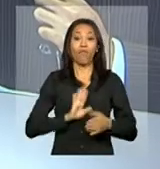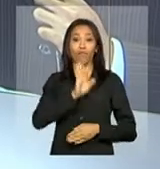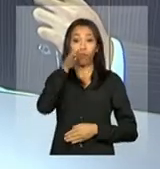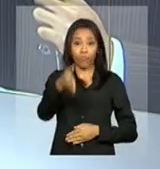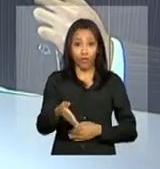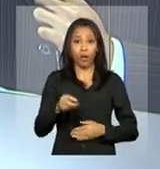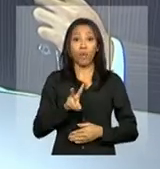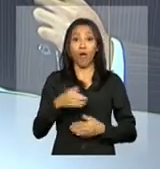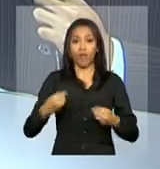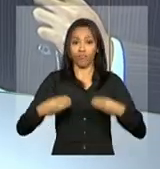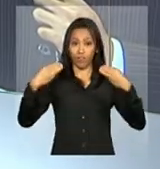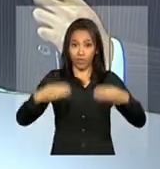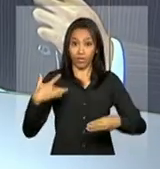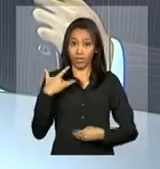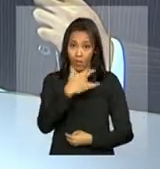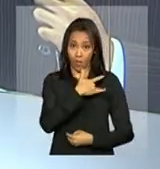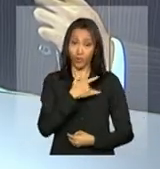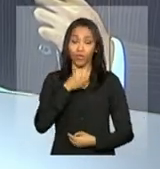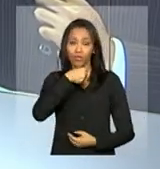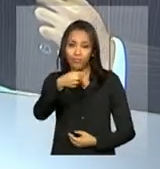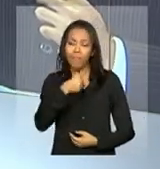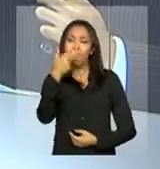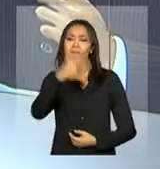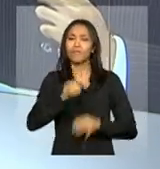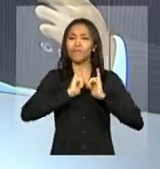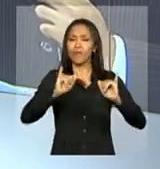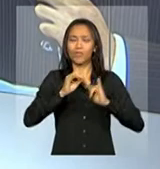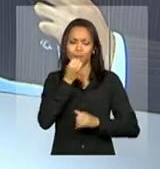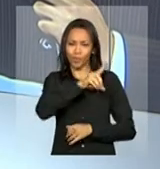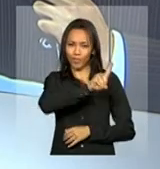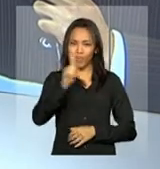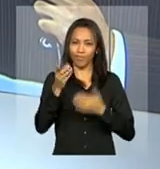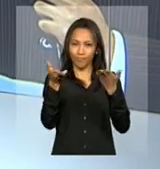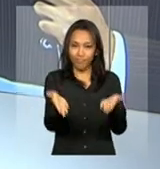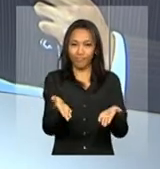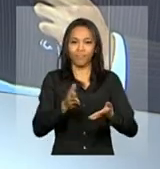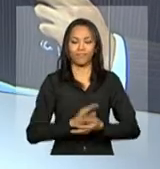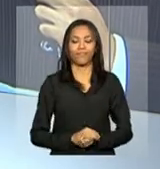da Saúde, o repórter Leandro Alarcon tem outras informações. Bom dia, Leandro.